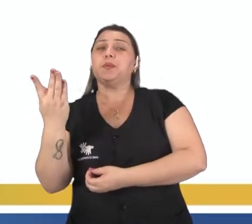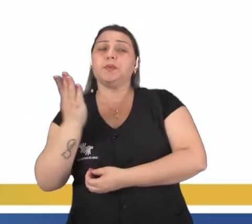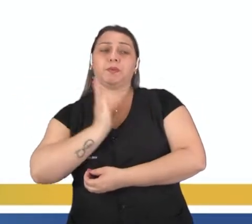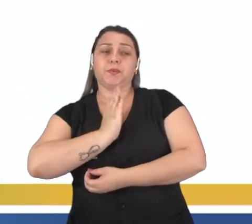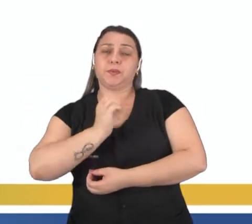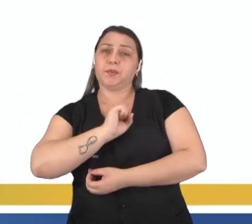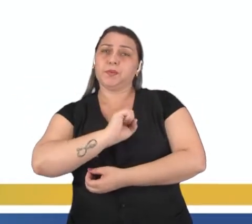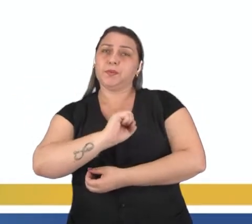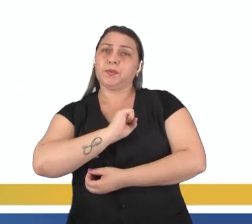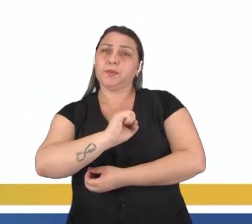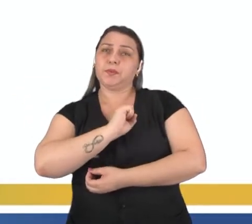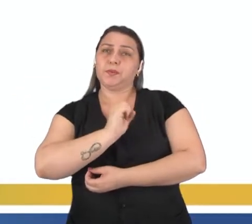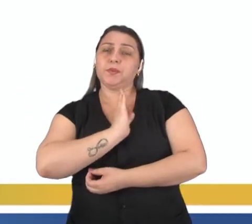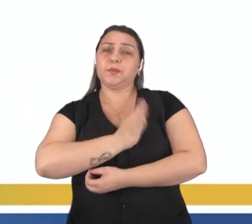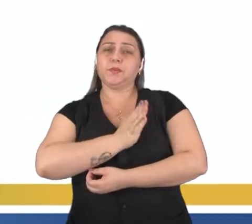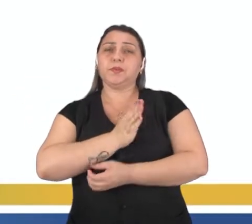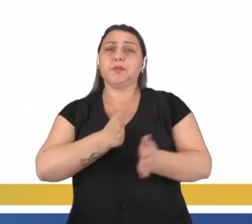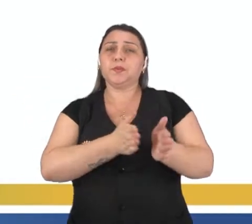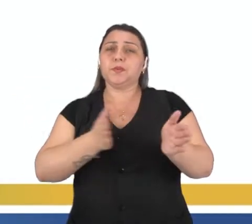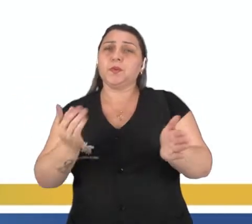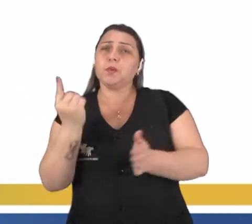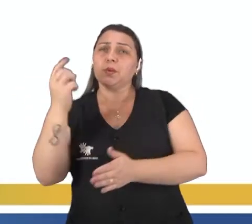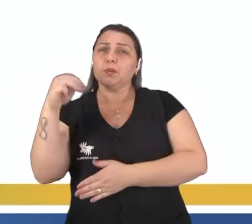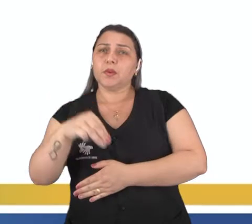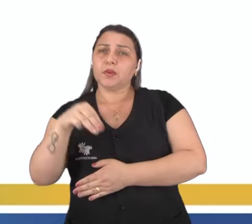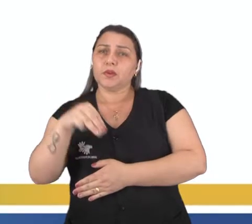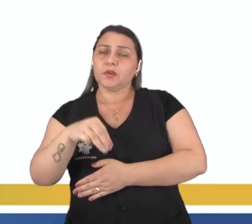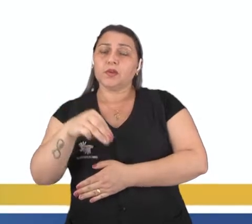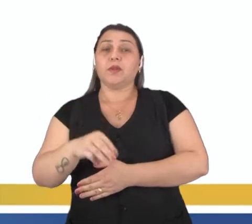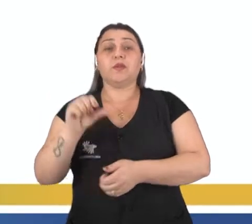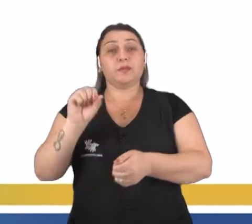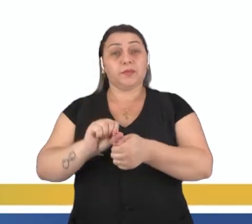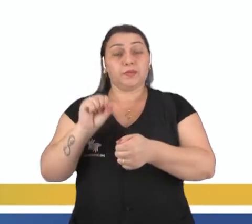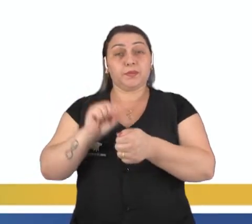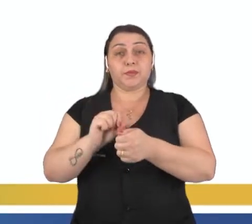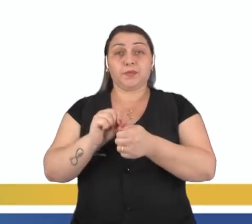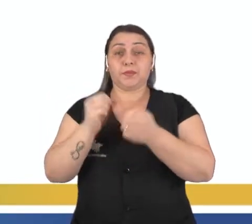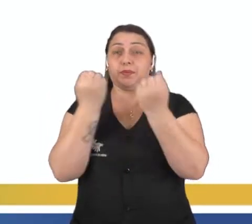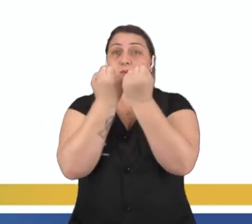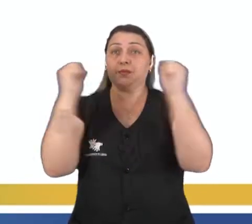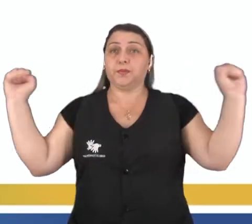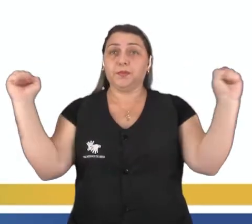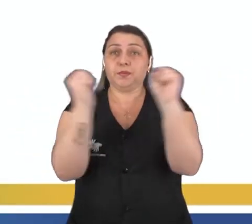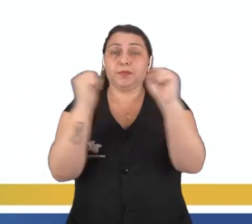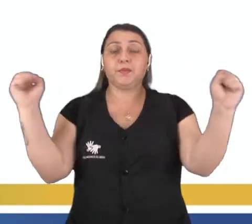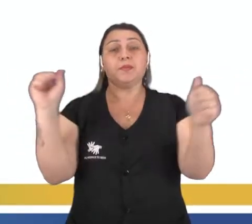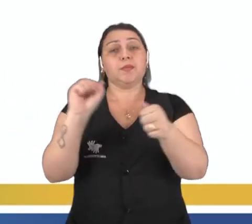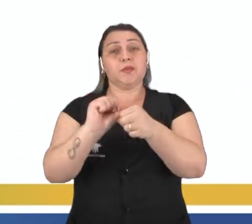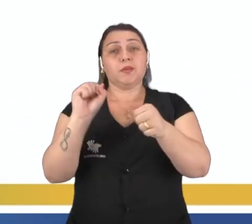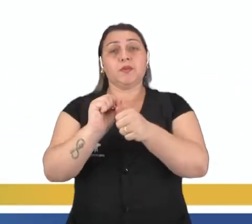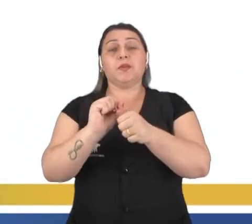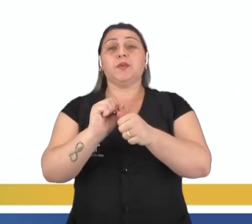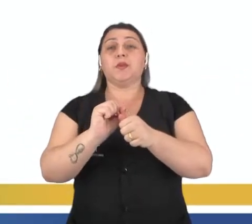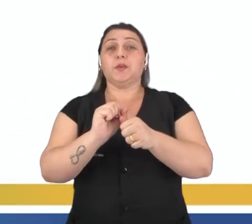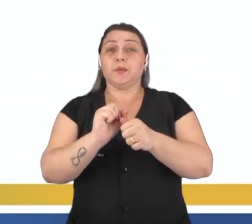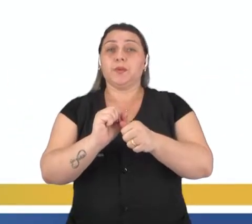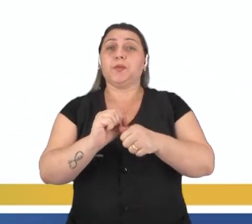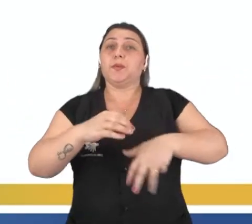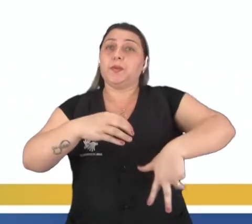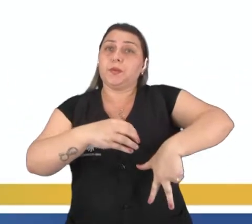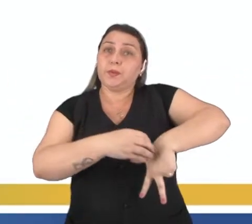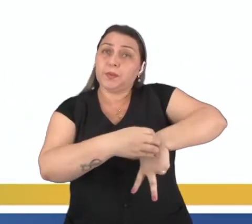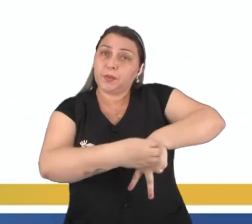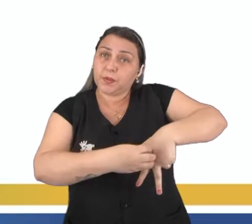coração bate no período de um minuto. Ao fazermos exercícios, permitimos que o órgão se desenvolva,